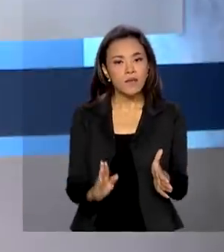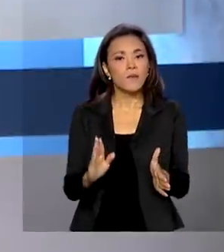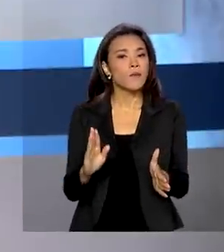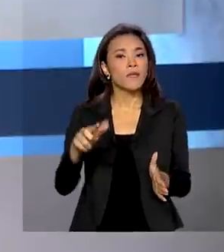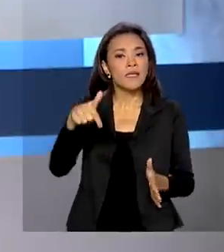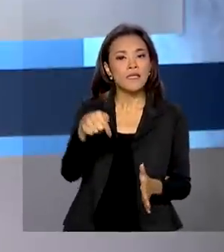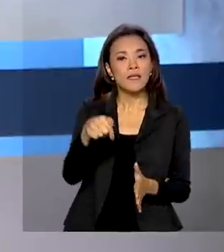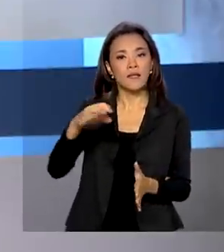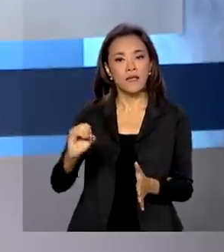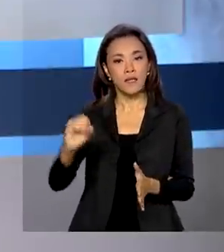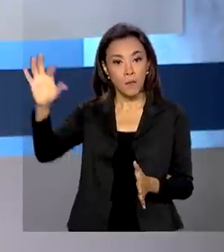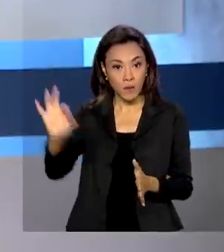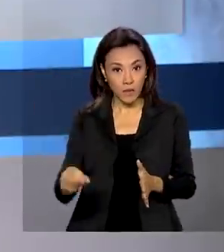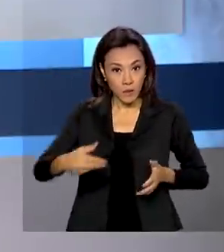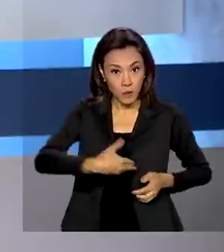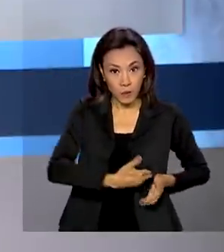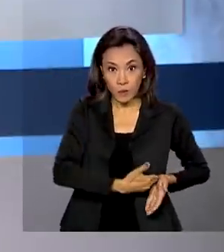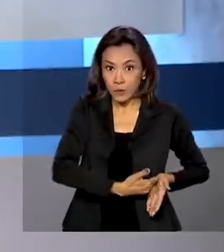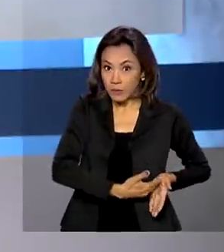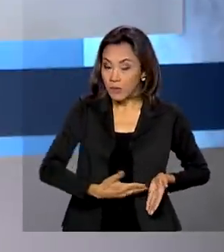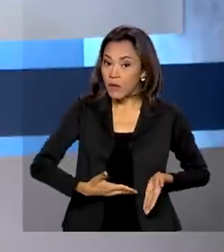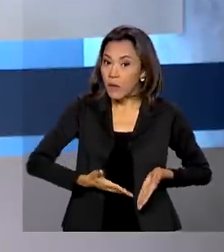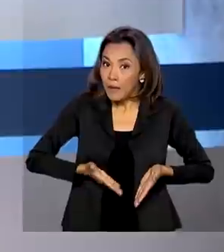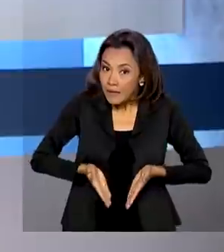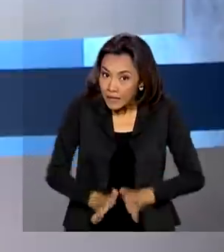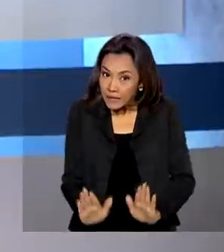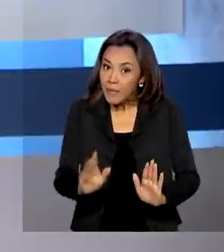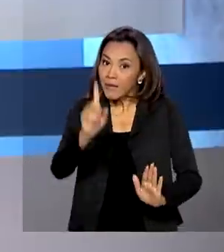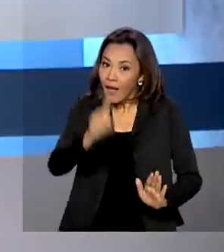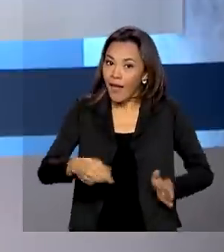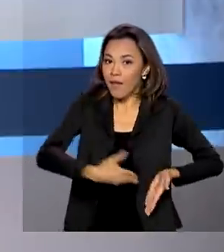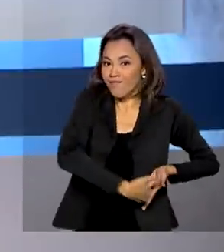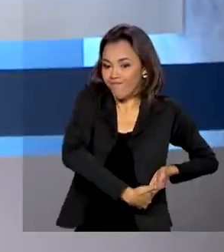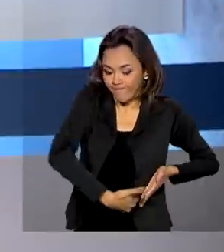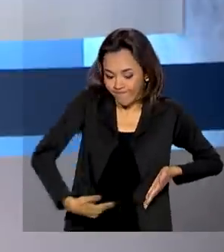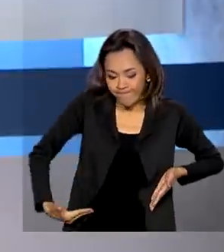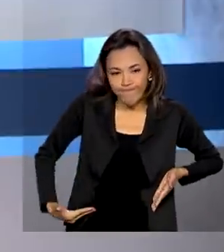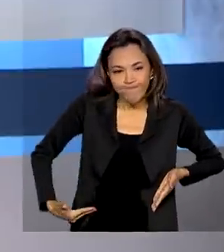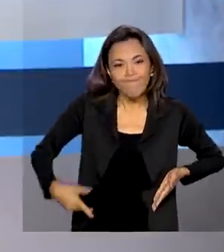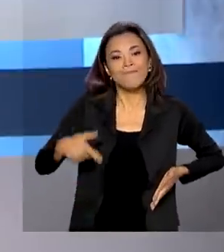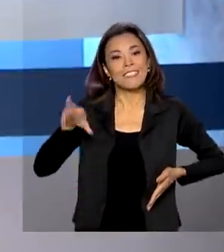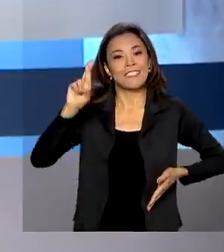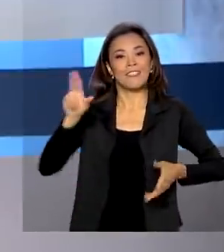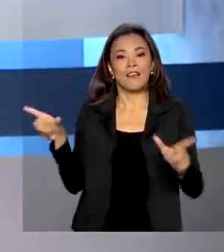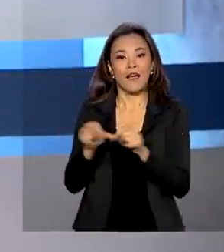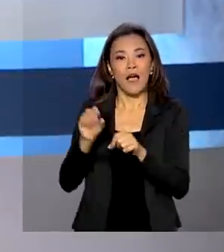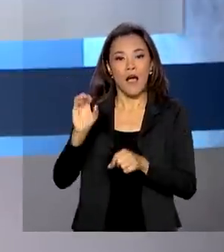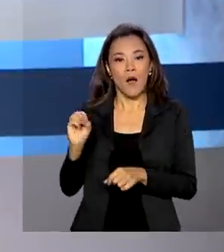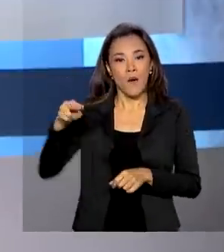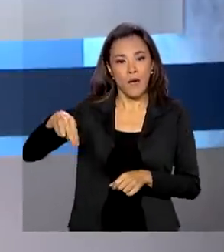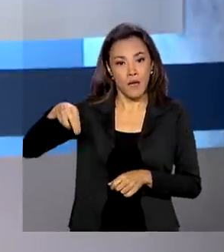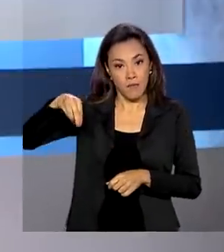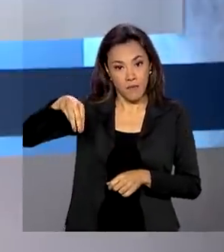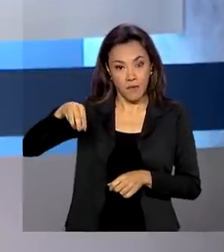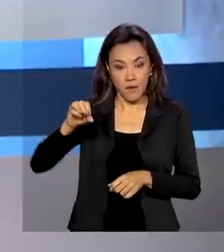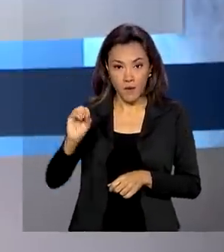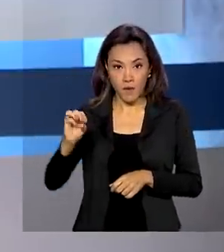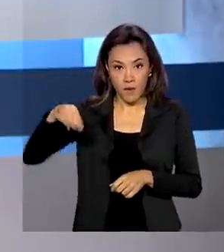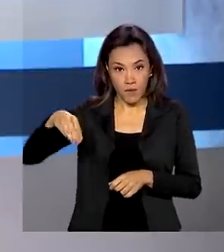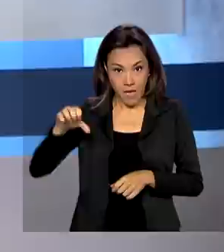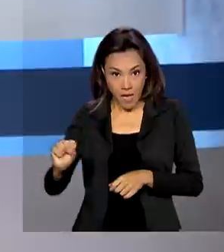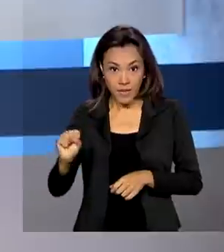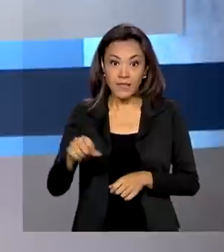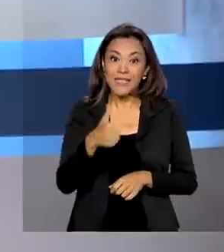70% dos partos são cesáreas. E segundo a Organização Mundial de Saúde, apenas 15% dos nascimentos